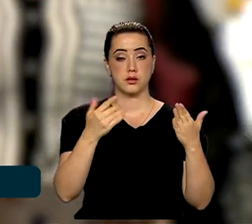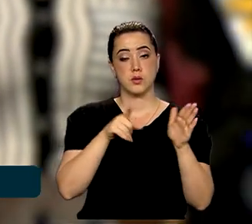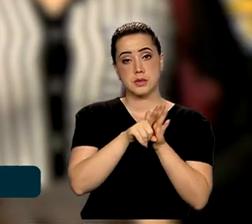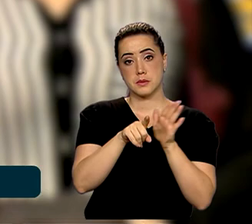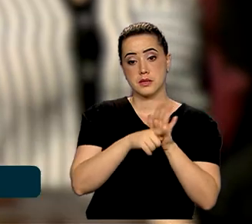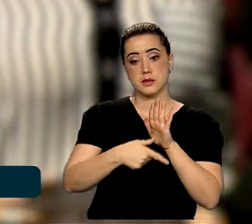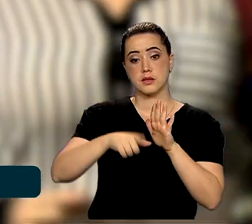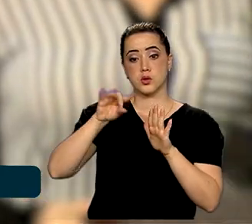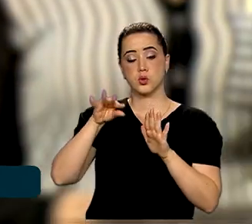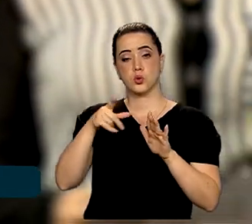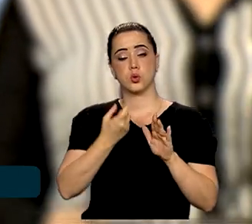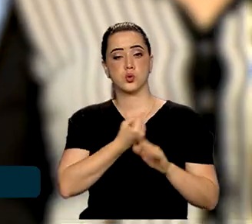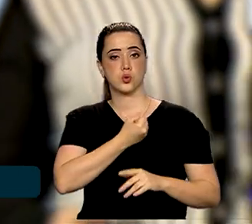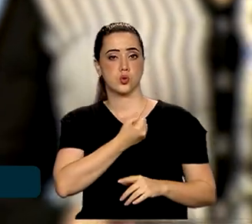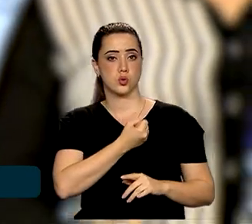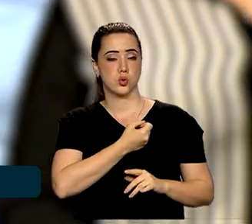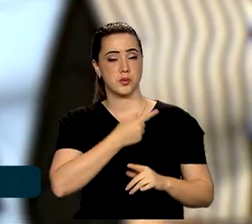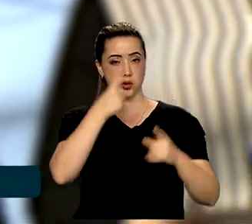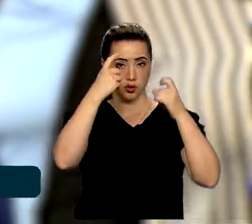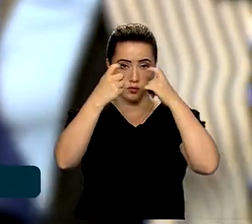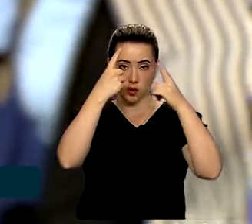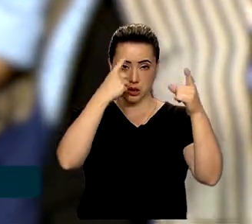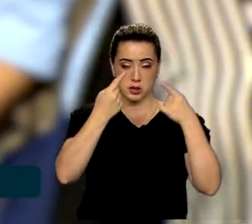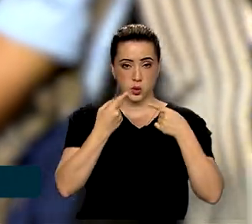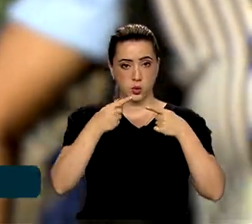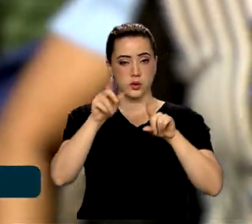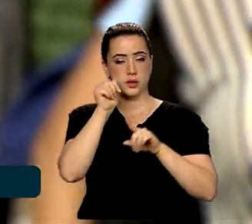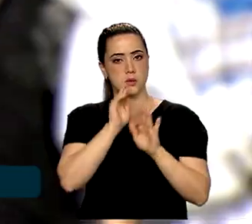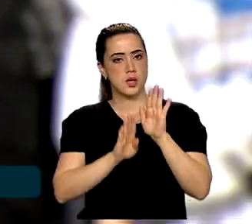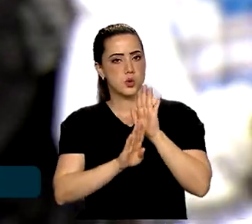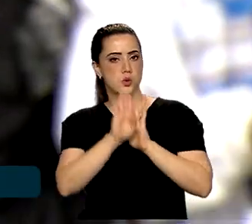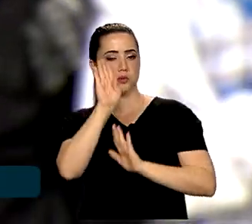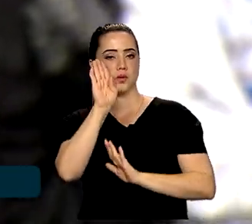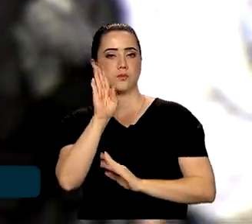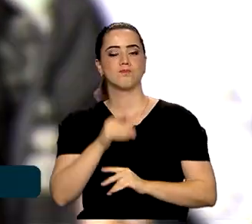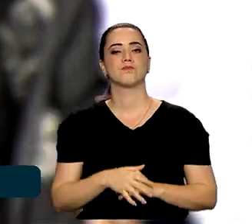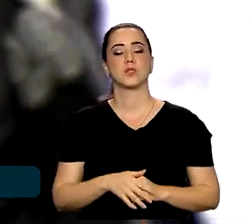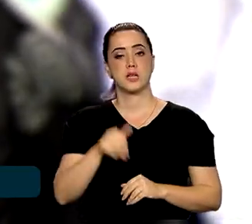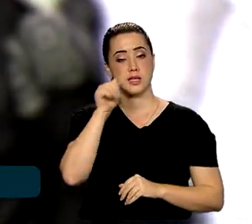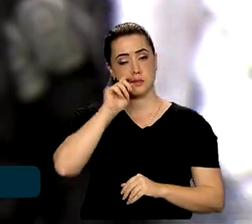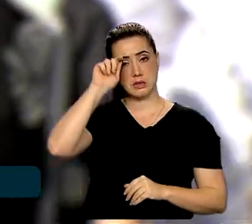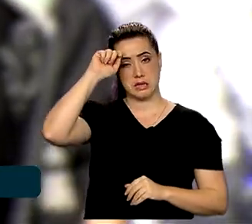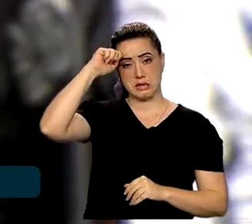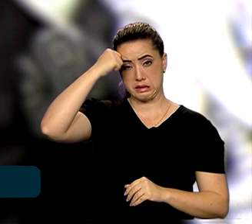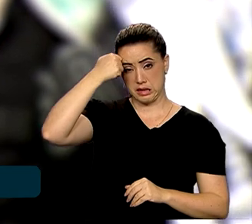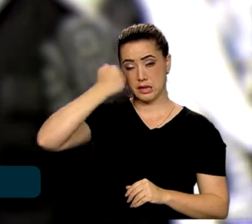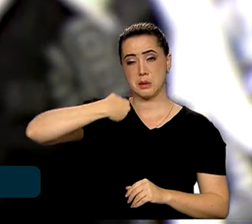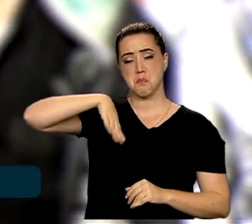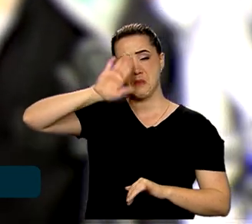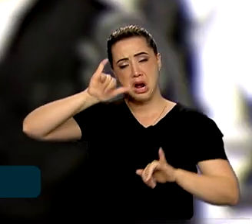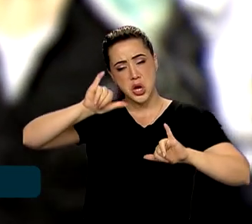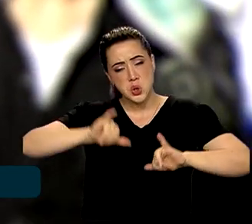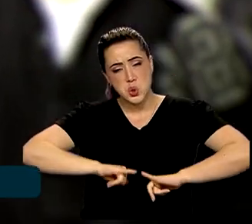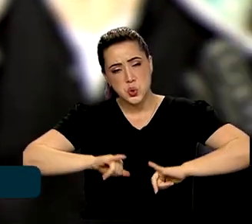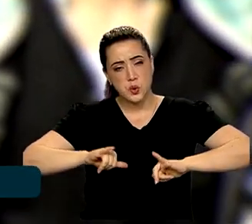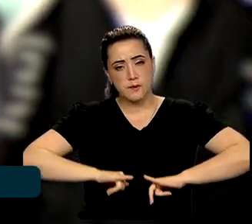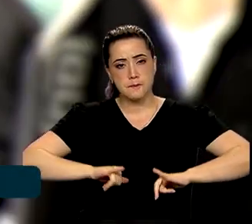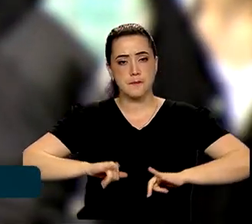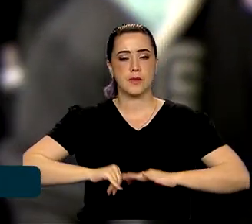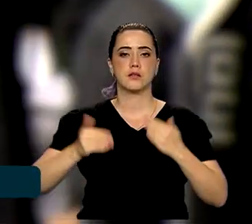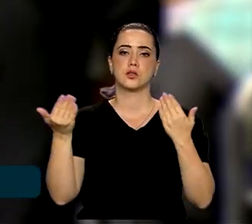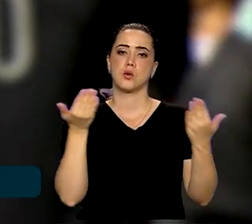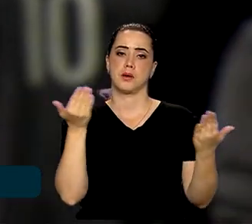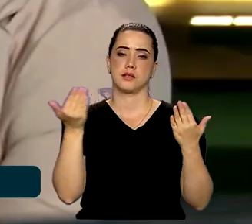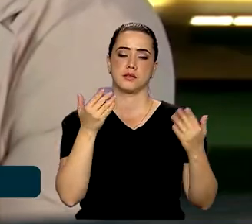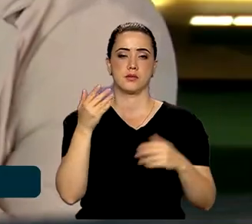indicadores de violência contra a mulher subiram no ano passado. E as mulheres negras sofreram mais violência do que as